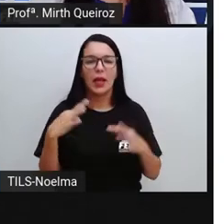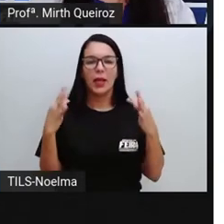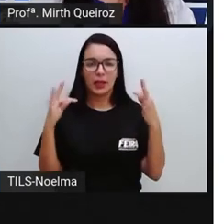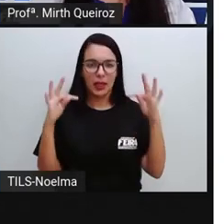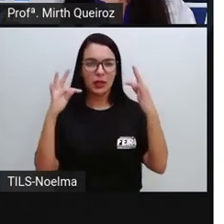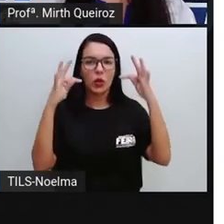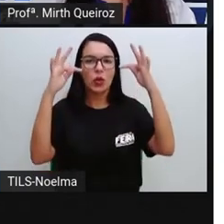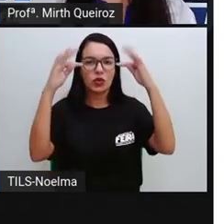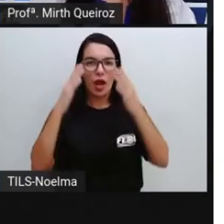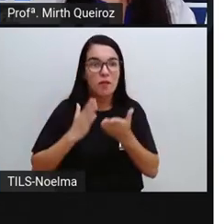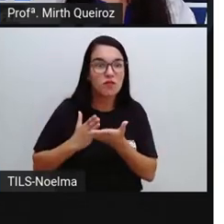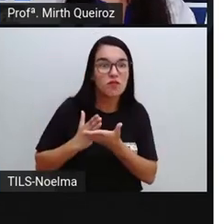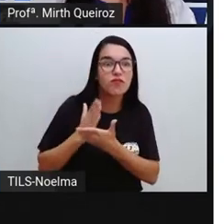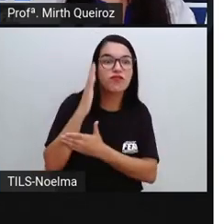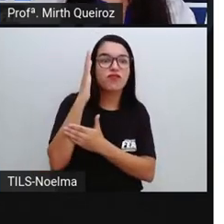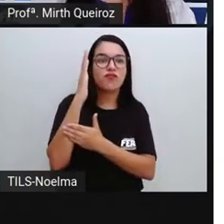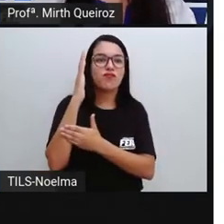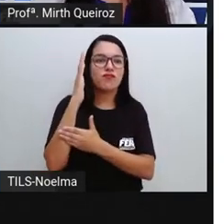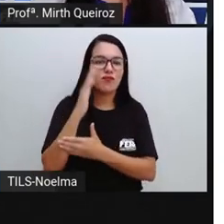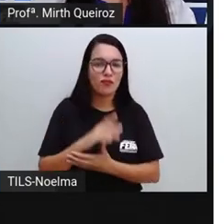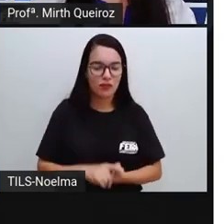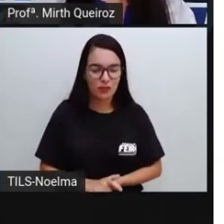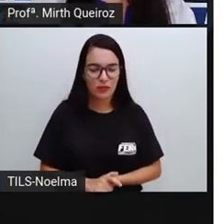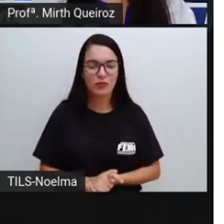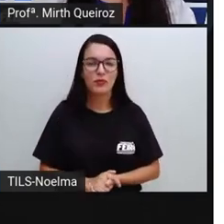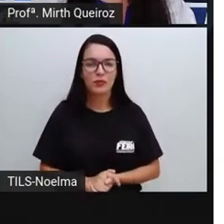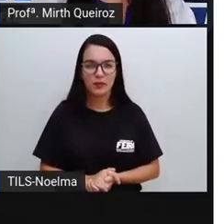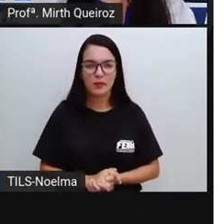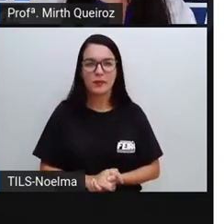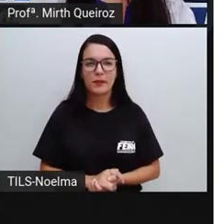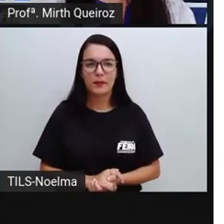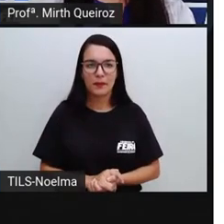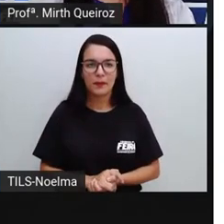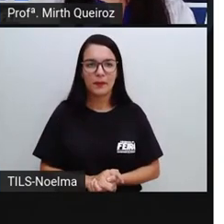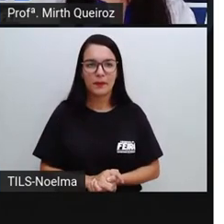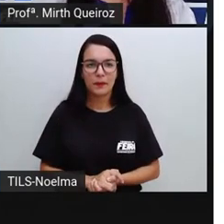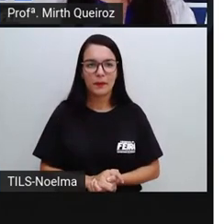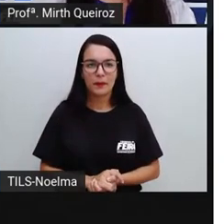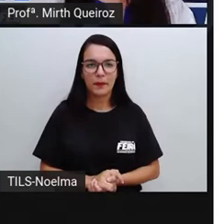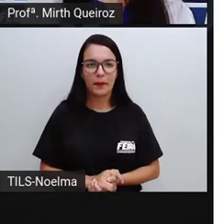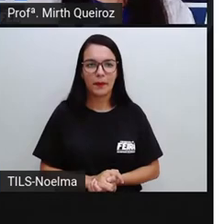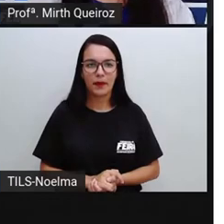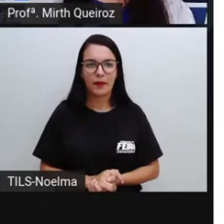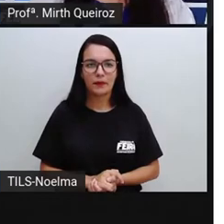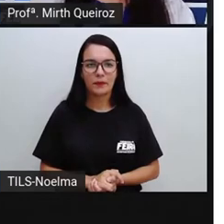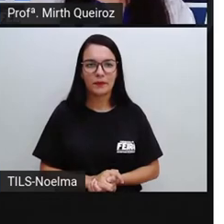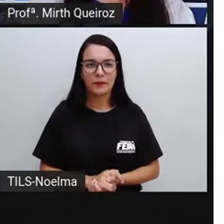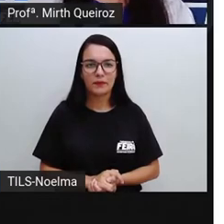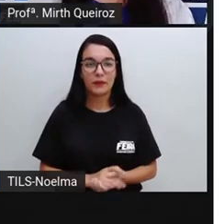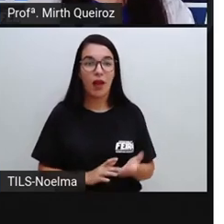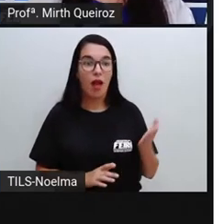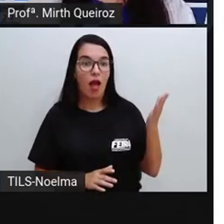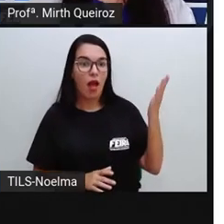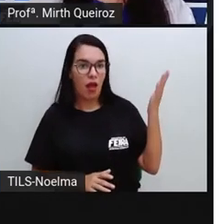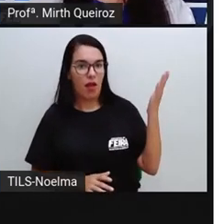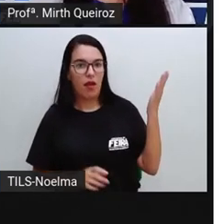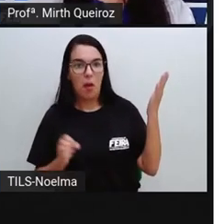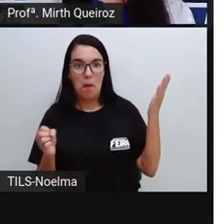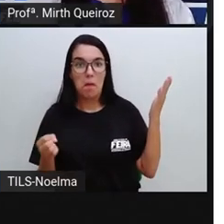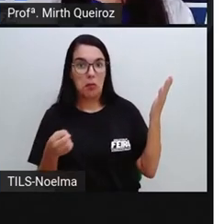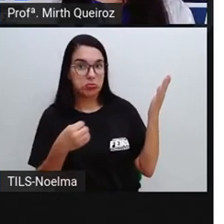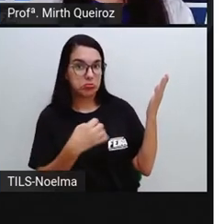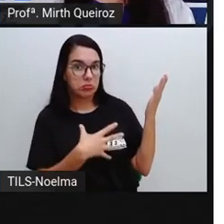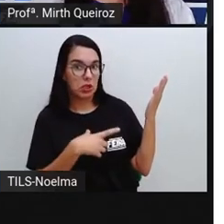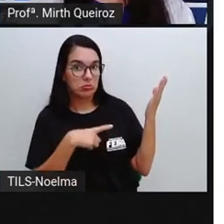rurais que adotam esse tipo de técnica, equipamentos aí mais avançados. Essa